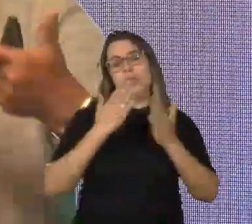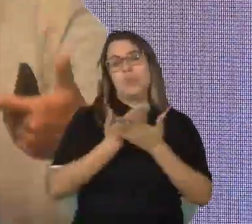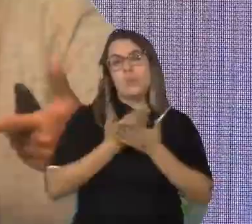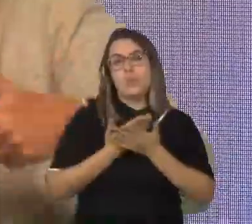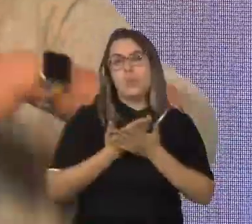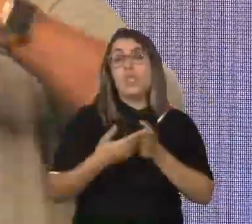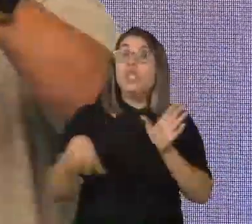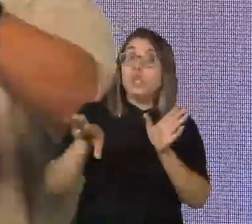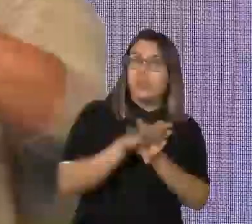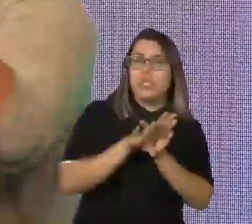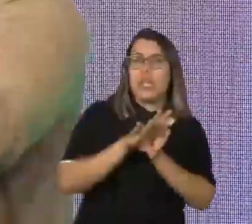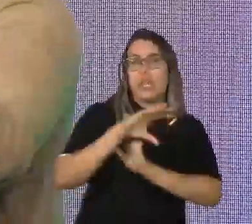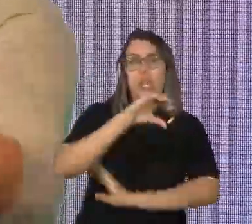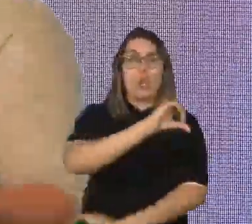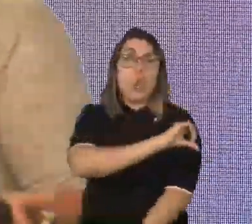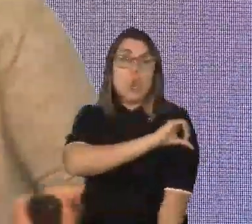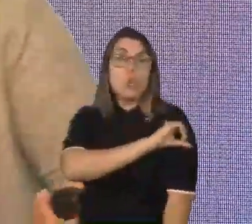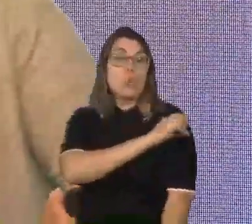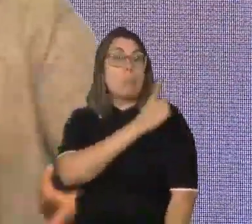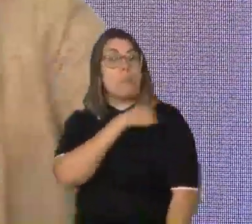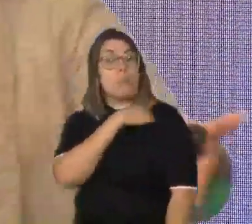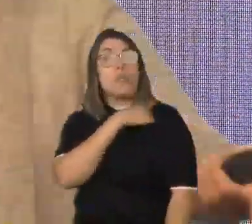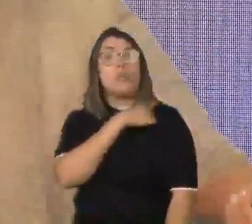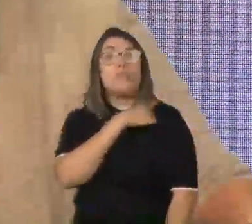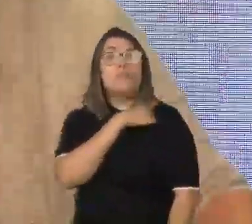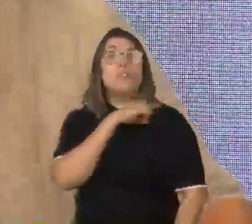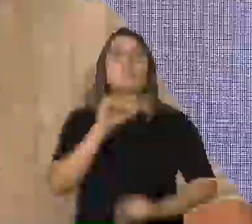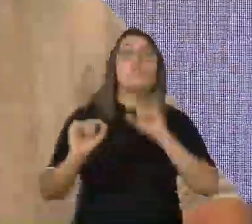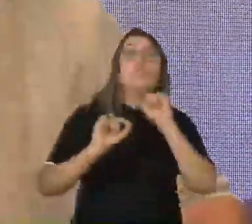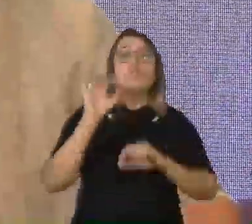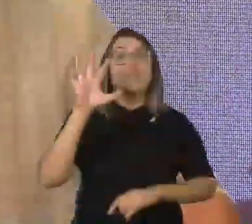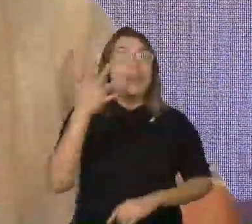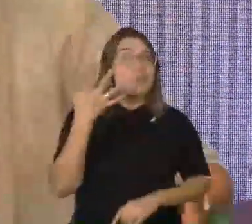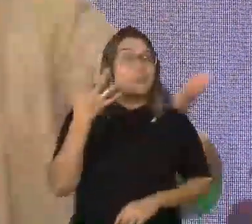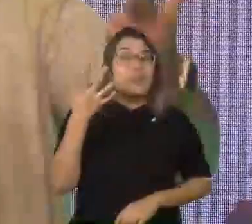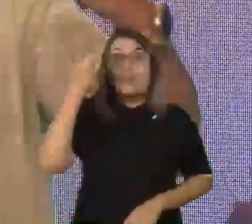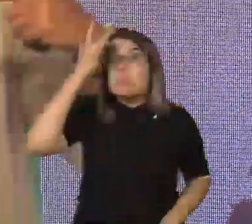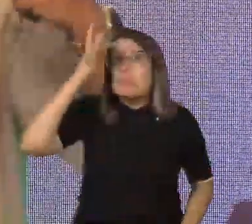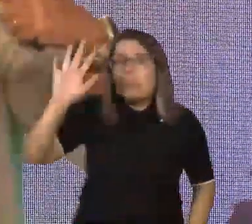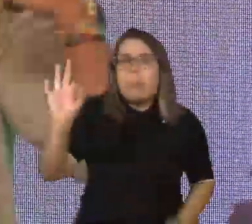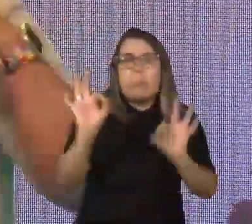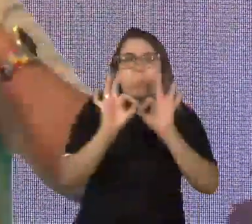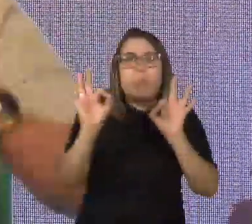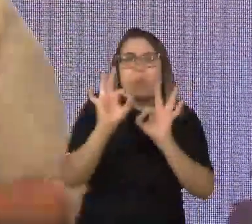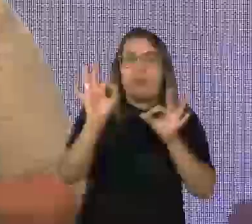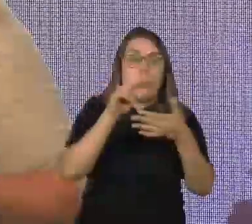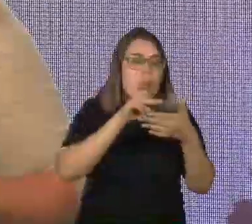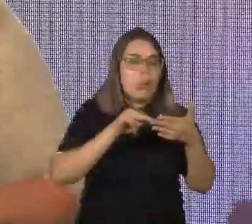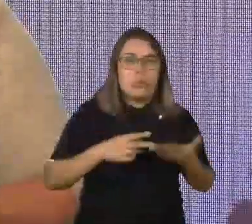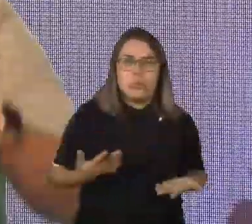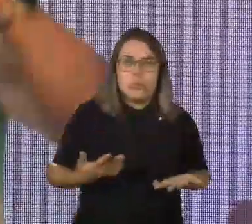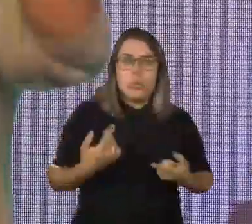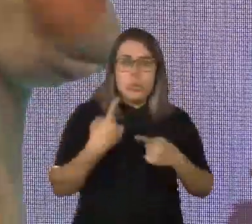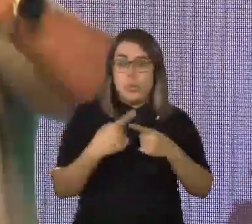até um processo de nono ano, de primeiro ano do ensino médio, e elas não estão alfabetizadas, ou não estão dentro de um nivelamento